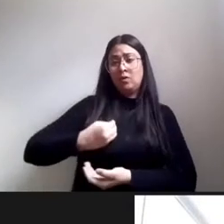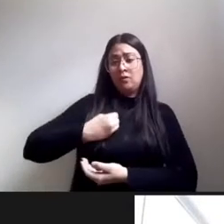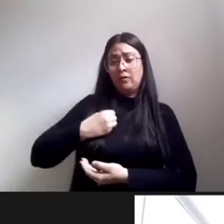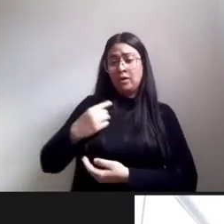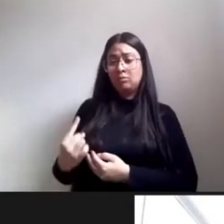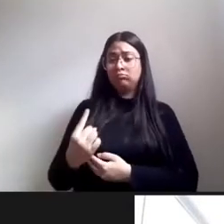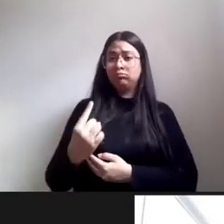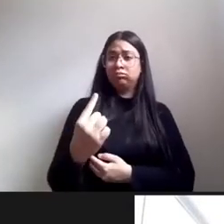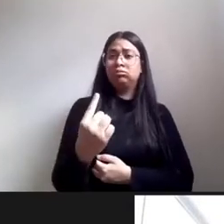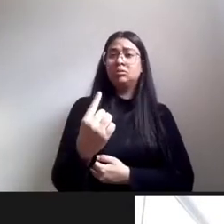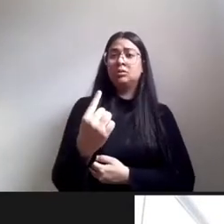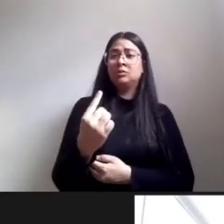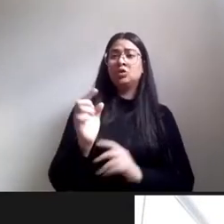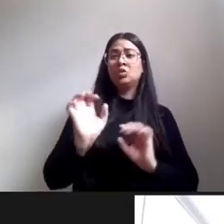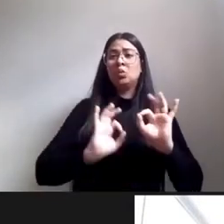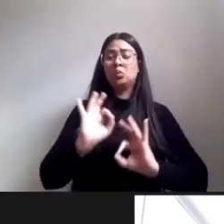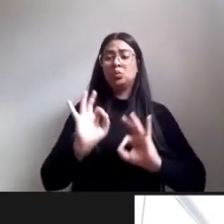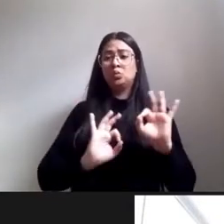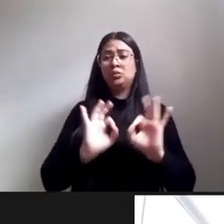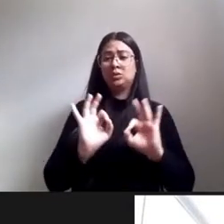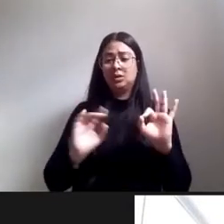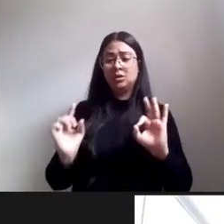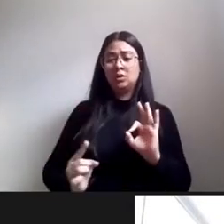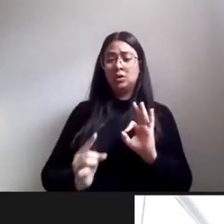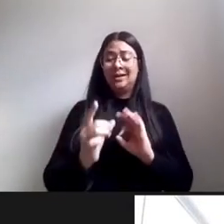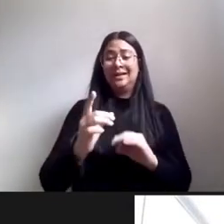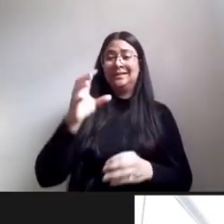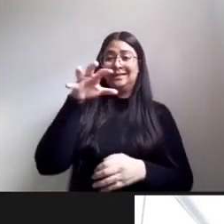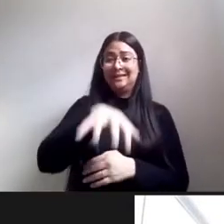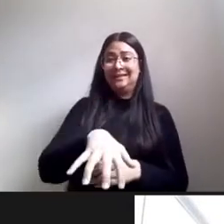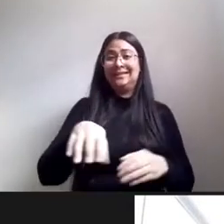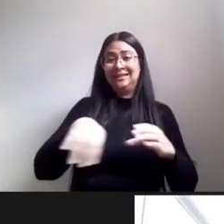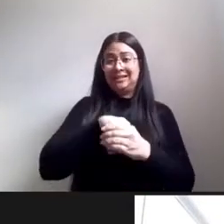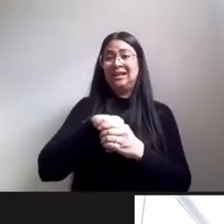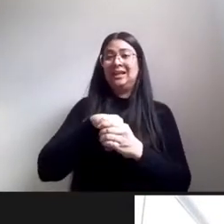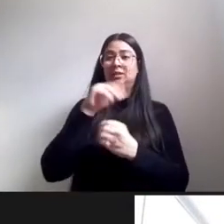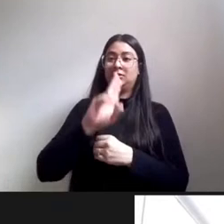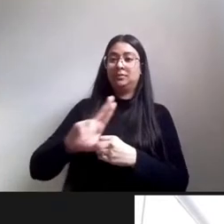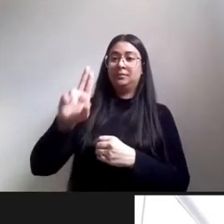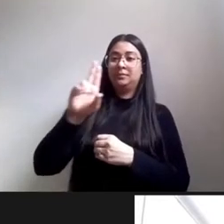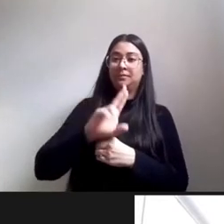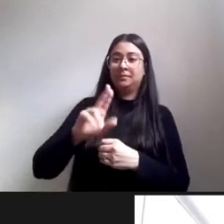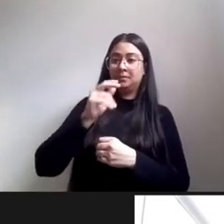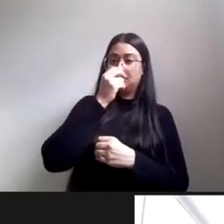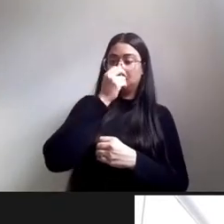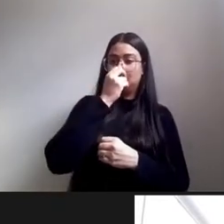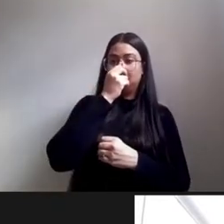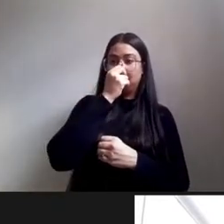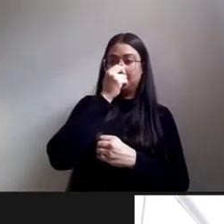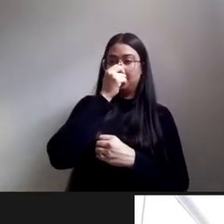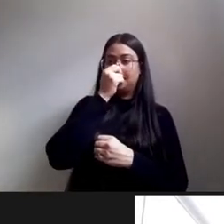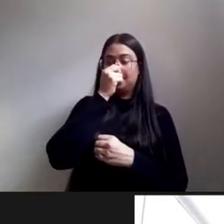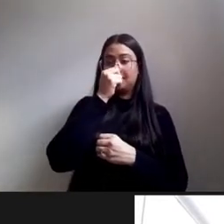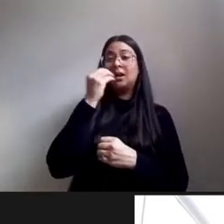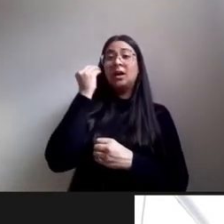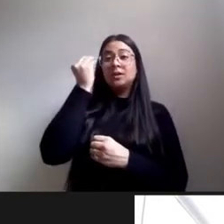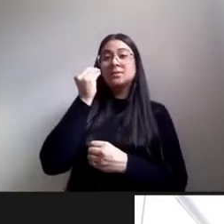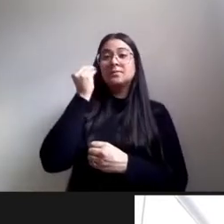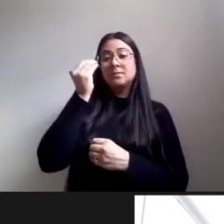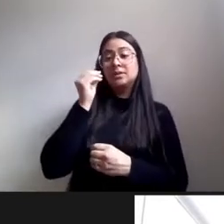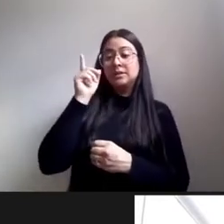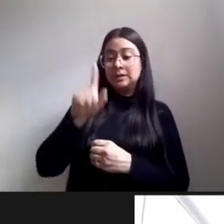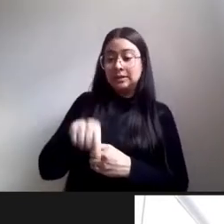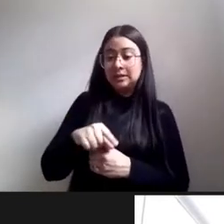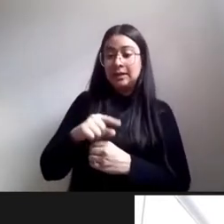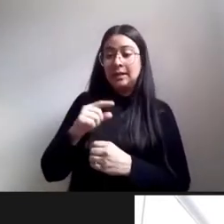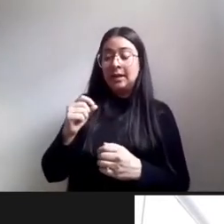ingresso dentro da universidade então a partir dessa dessa experiência que é muito pontual que é muito pontual